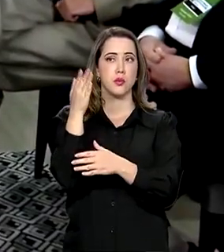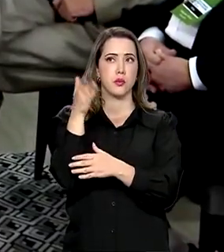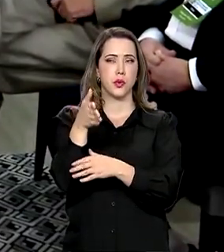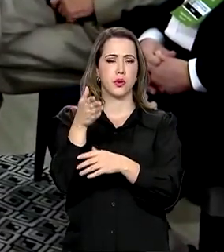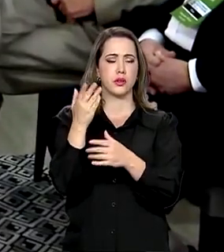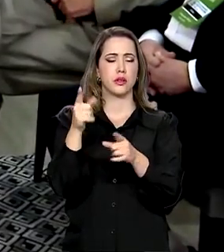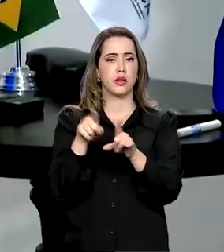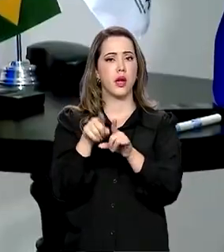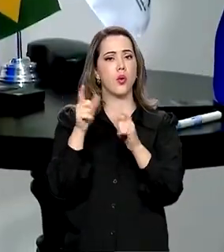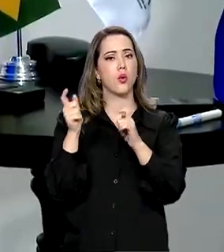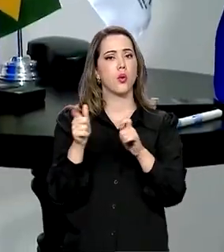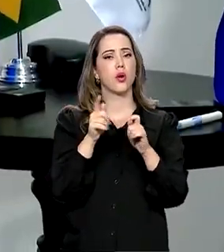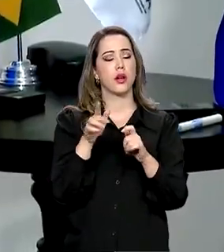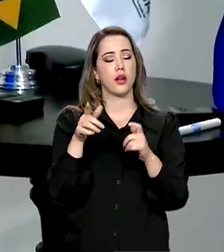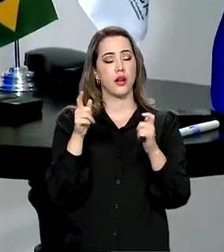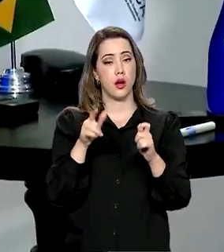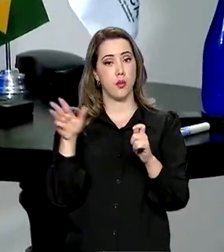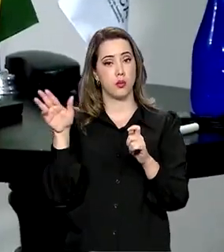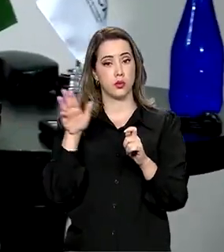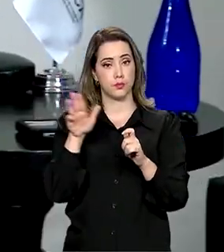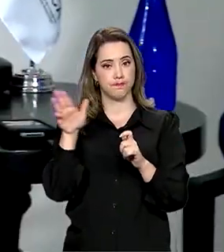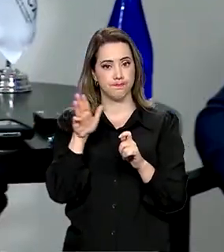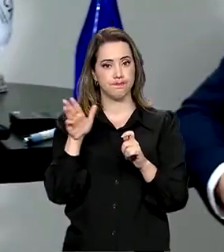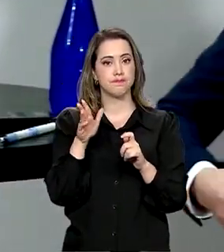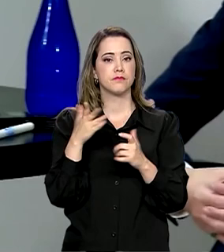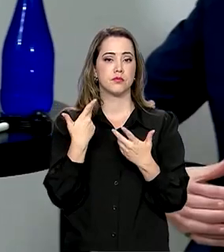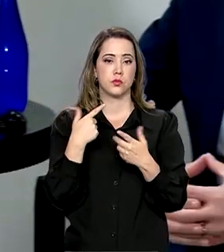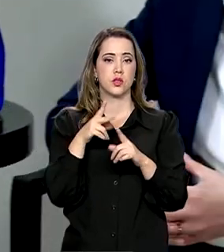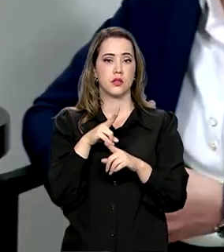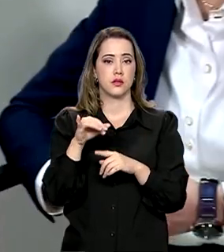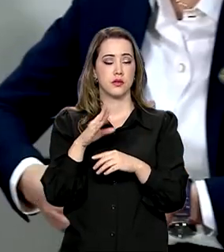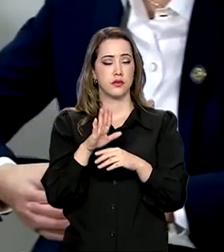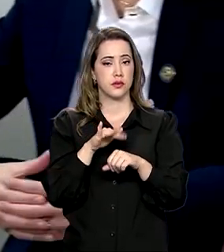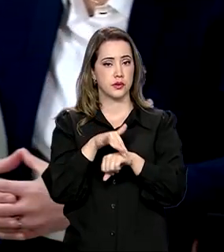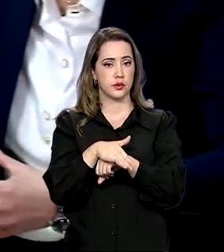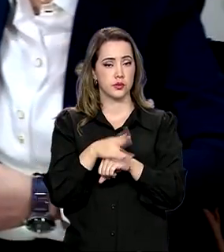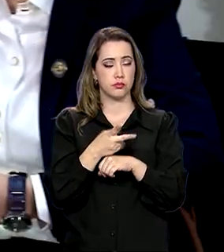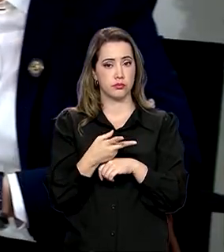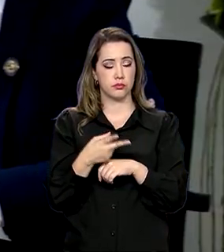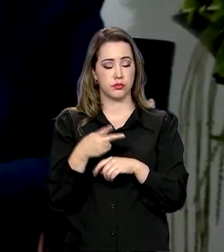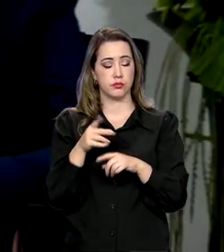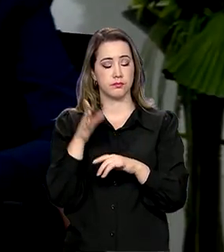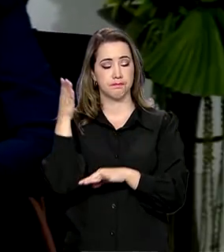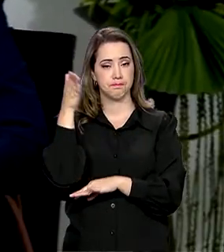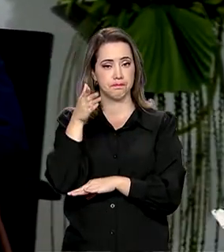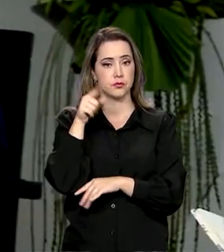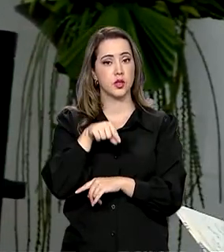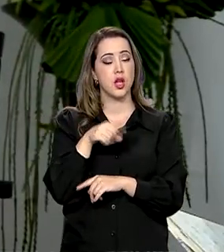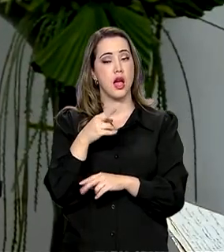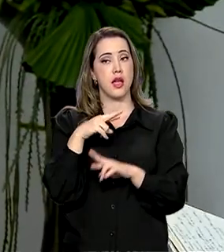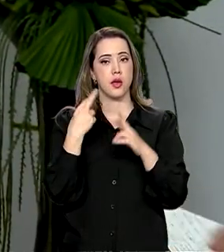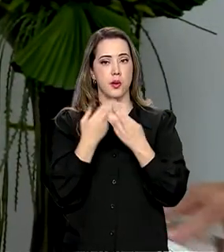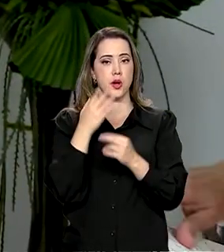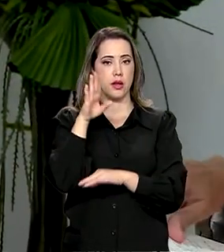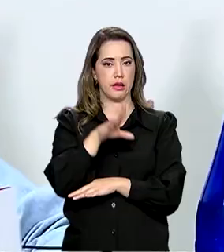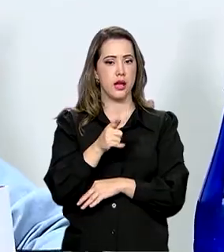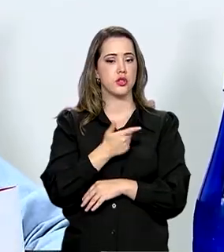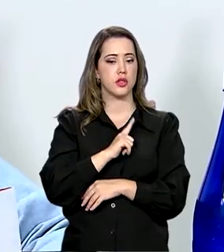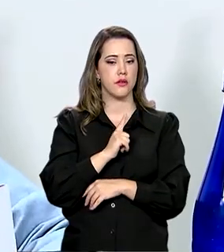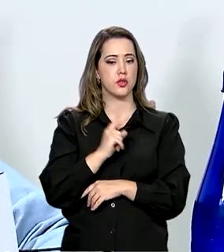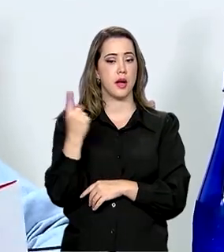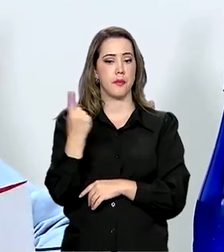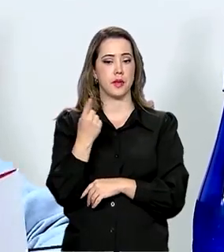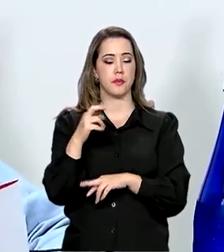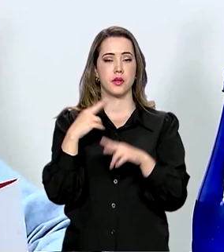hospedado. E a agenda já começou hoje mesmo. O Lula já participou de algumas reuniões aí no período da tarde. A primeira